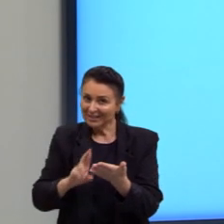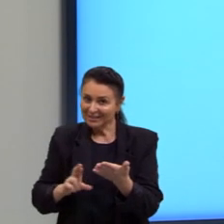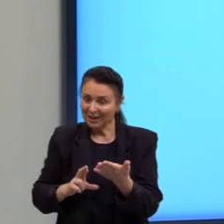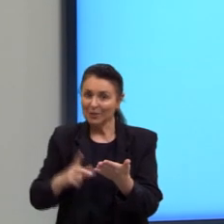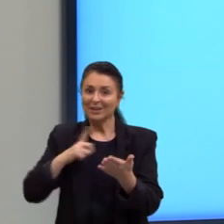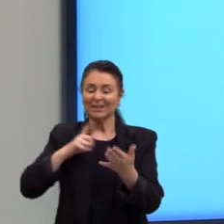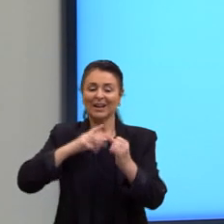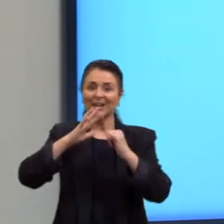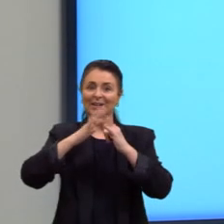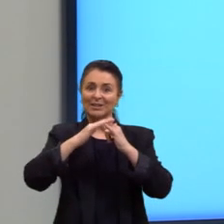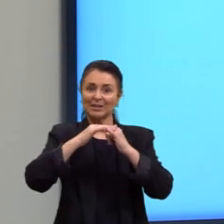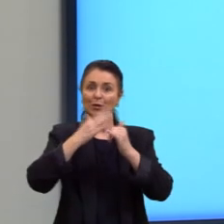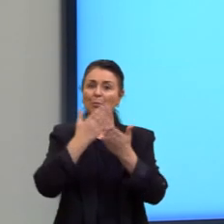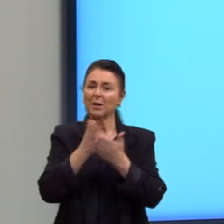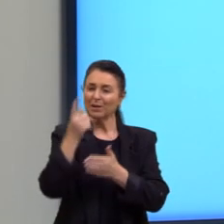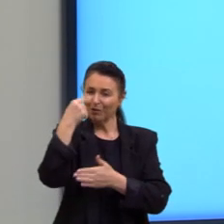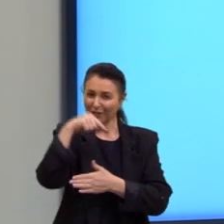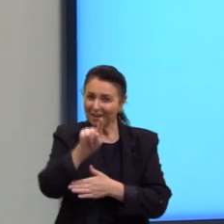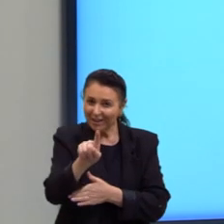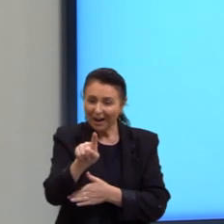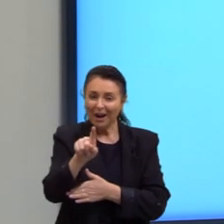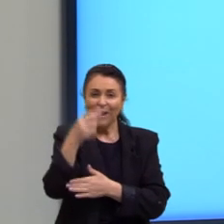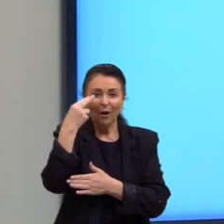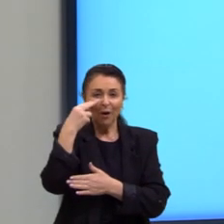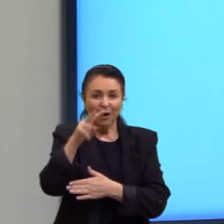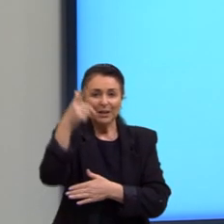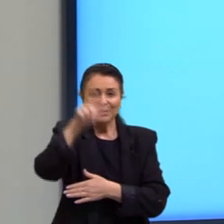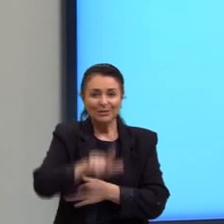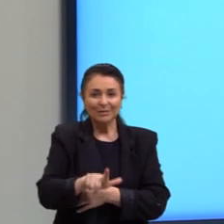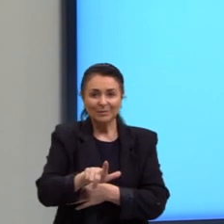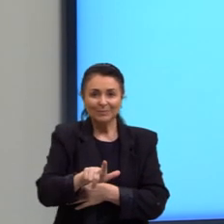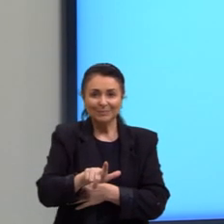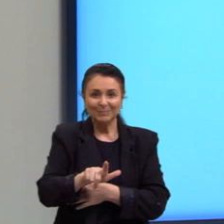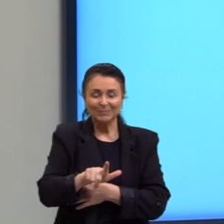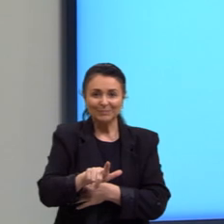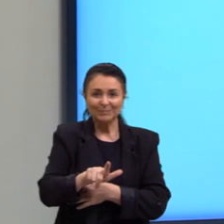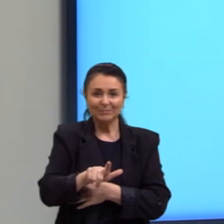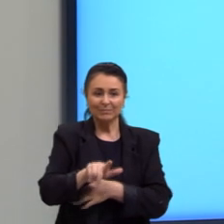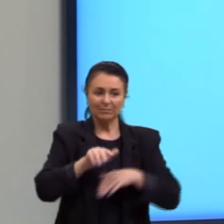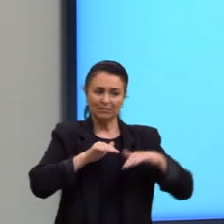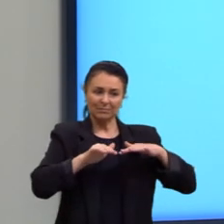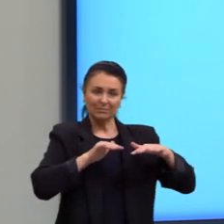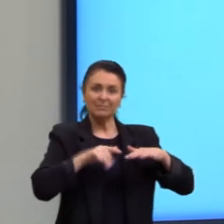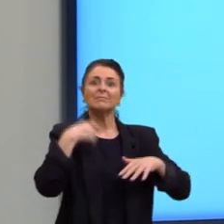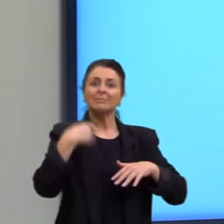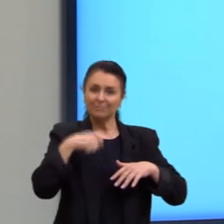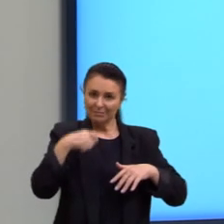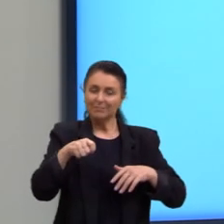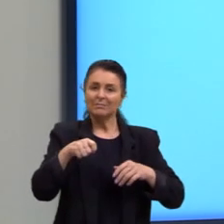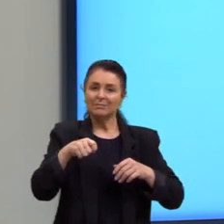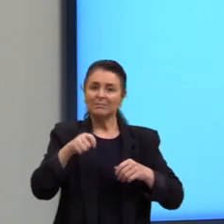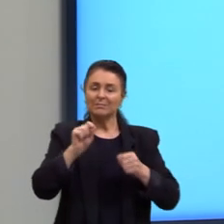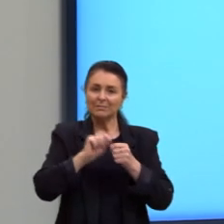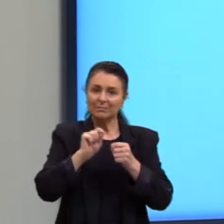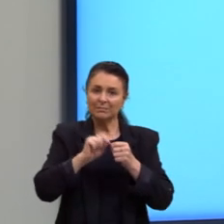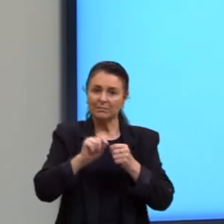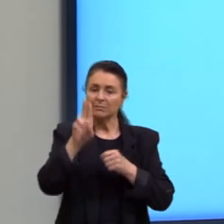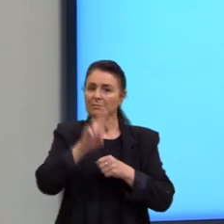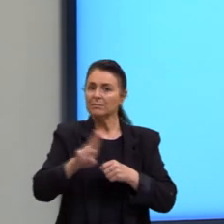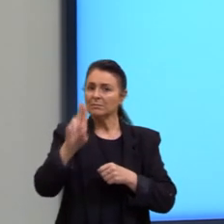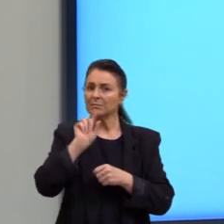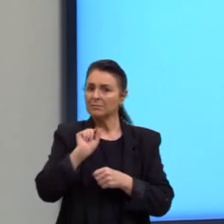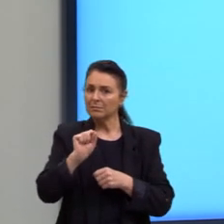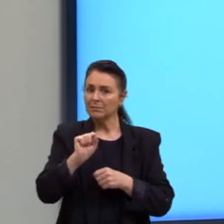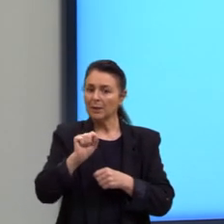canal do YouTube. Se você perdeu, corre lá e assiste. Tal ação deve ocorrer por meio. Então,